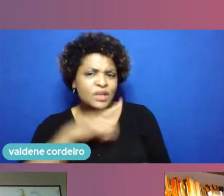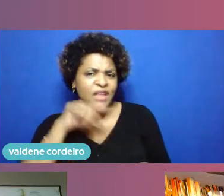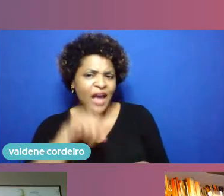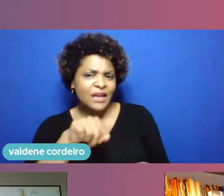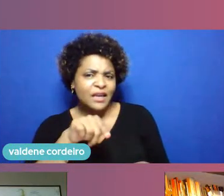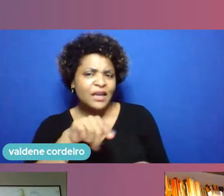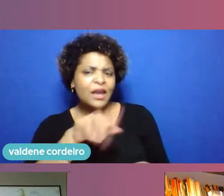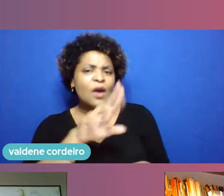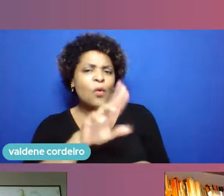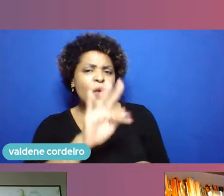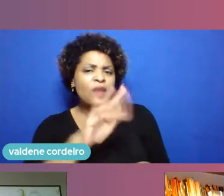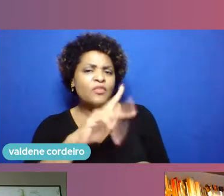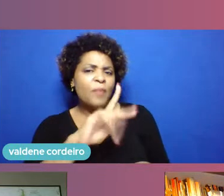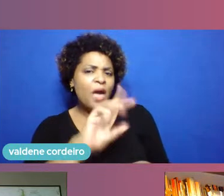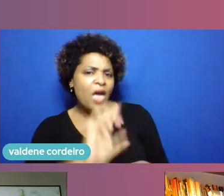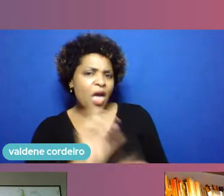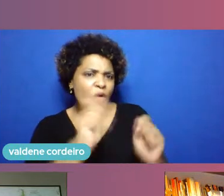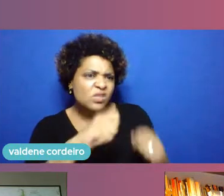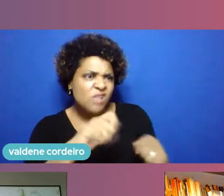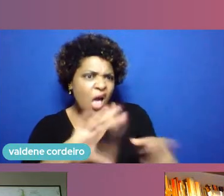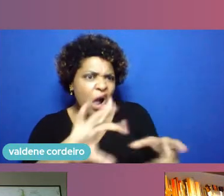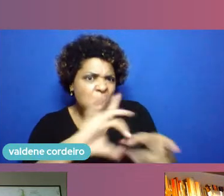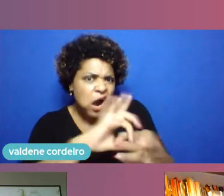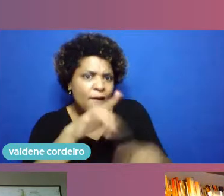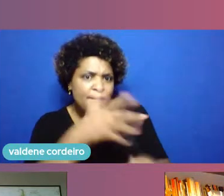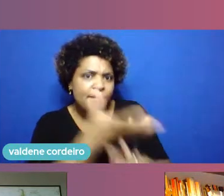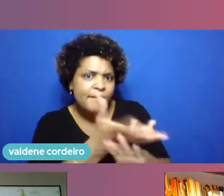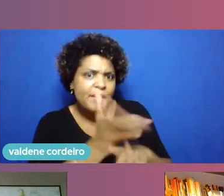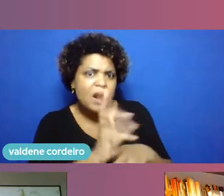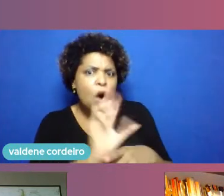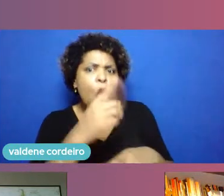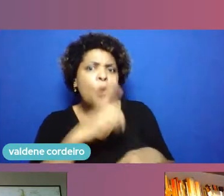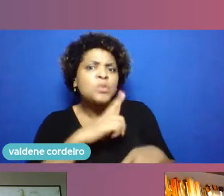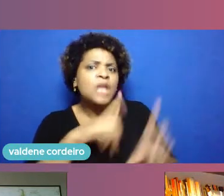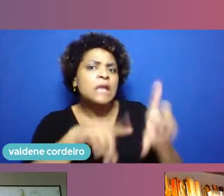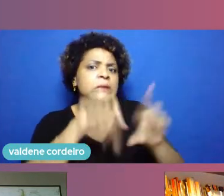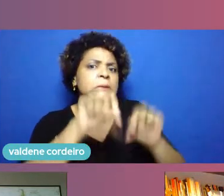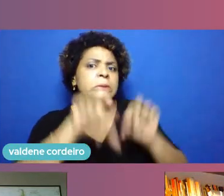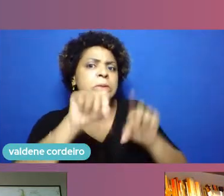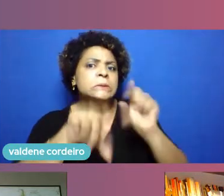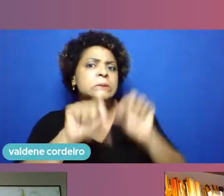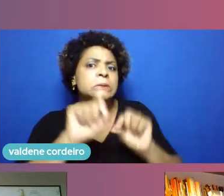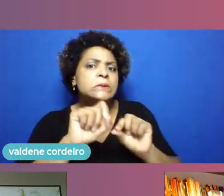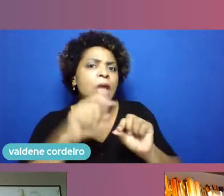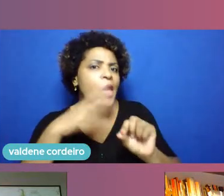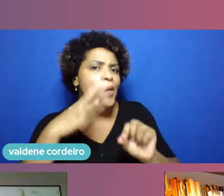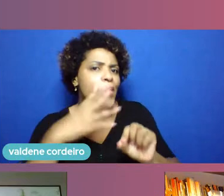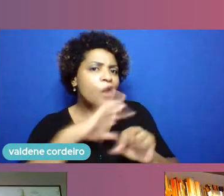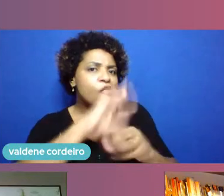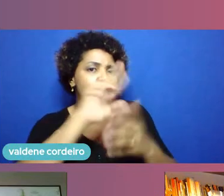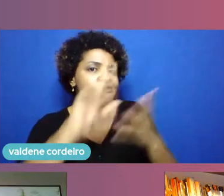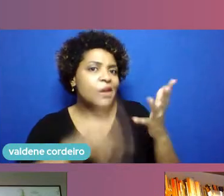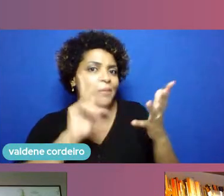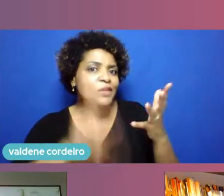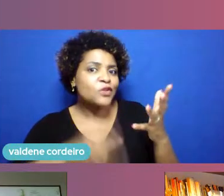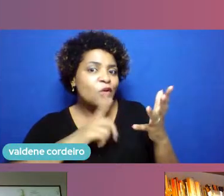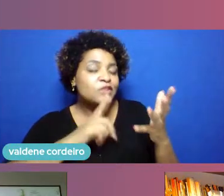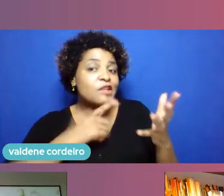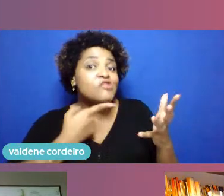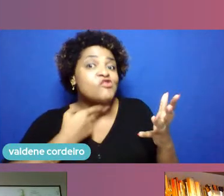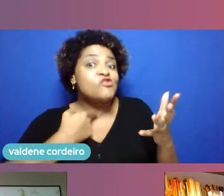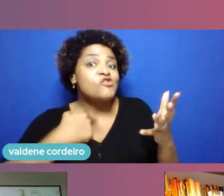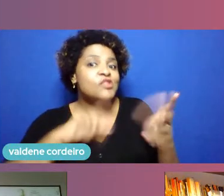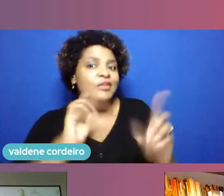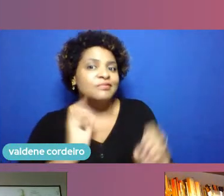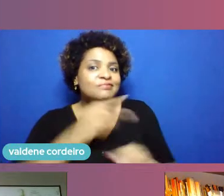ou existe algum processo seletivo porque eu já vou imaginar milhões de cabecinhas escutando desejando se você já